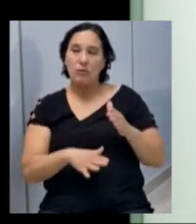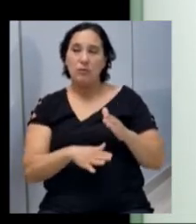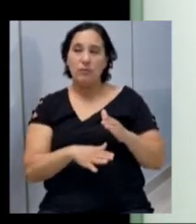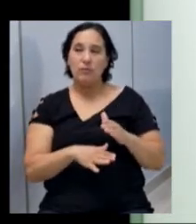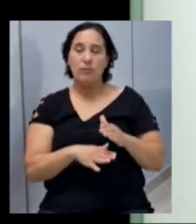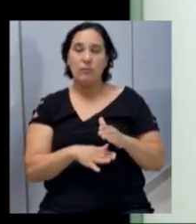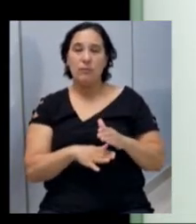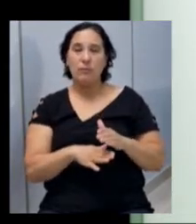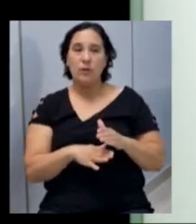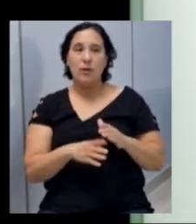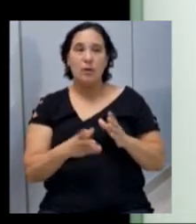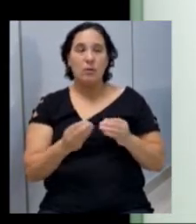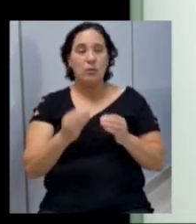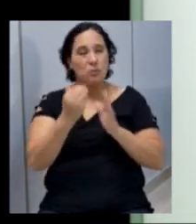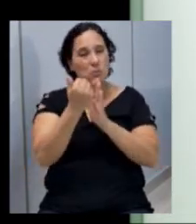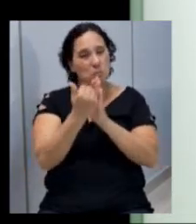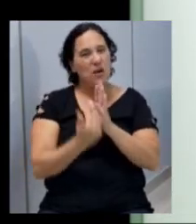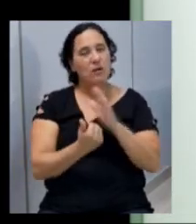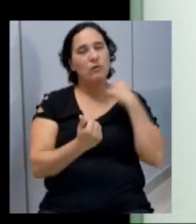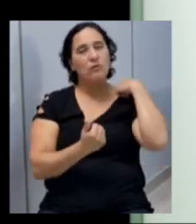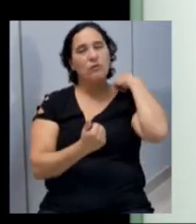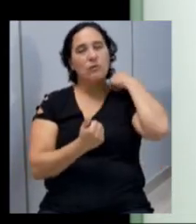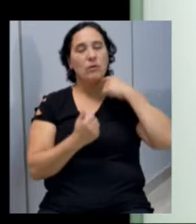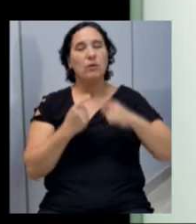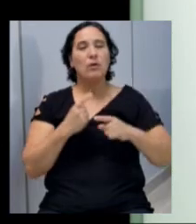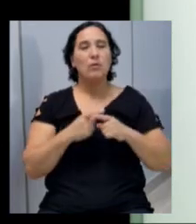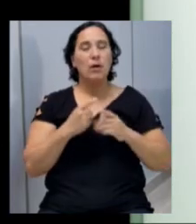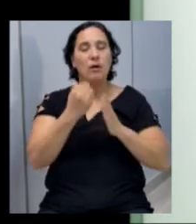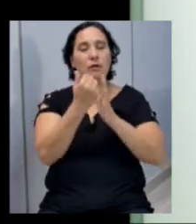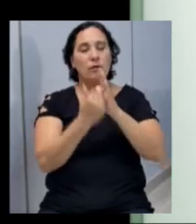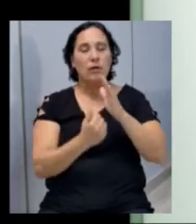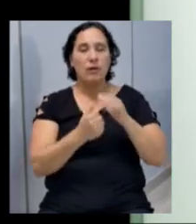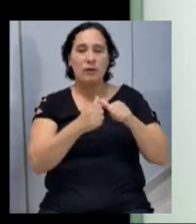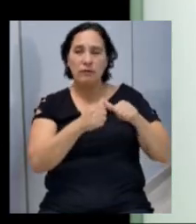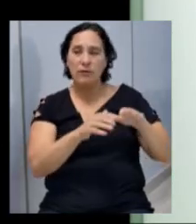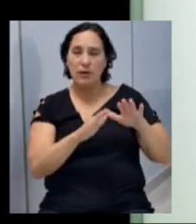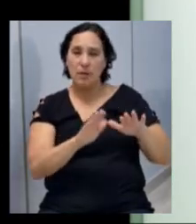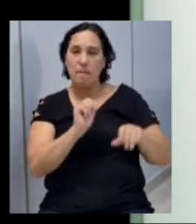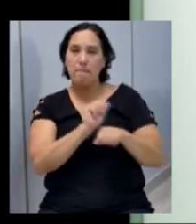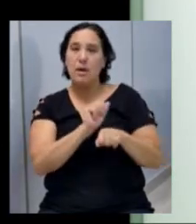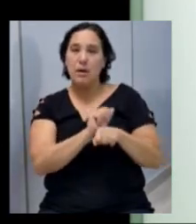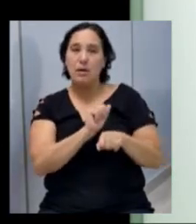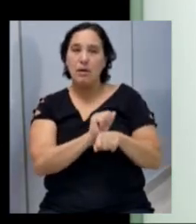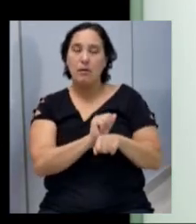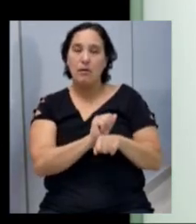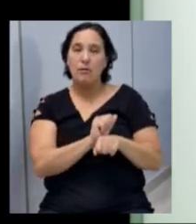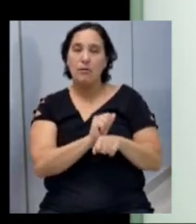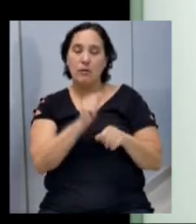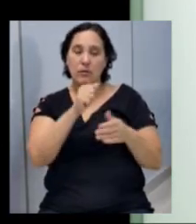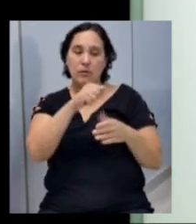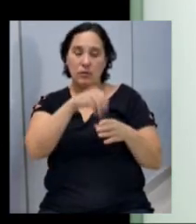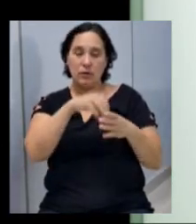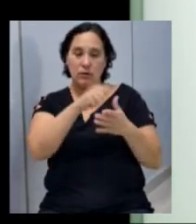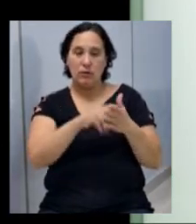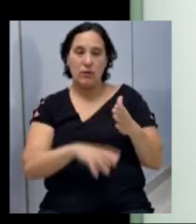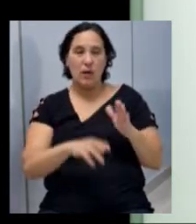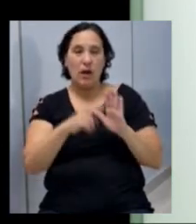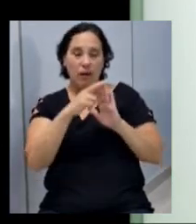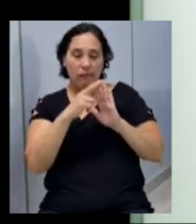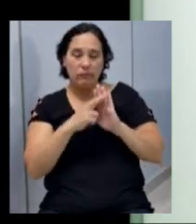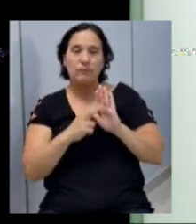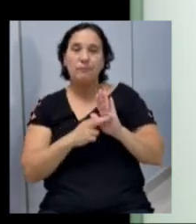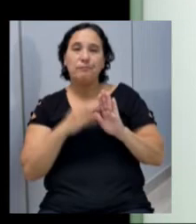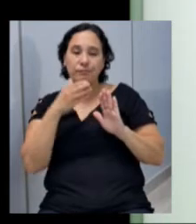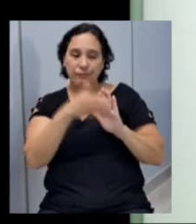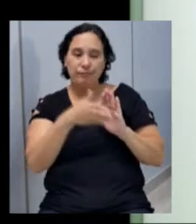um valor muito baixo, porque é um valor que ele fica parado dentro do orçamento, ele tem uma série de regras para